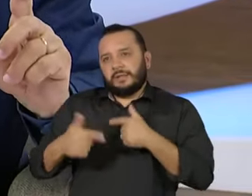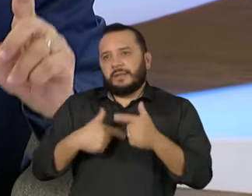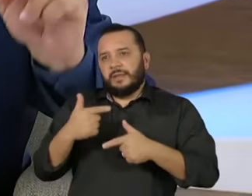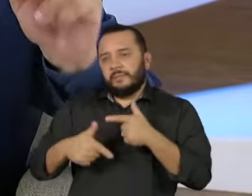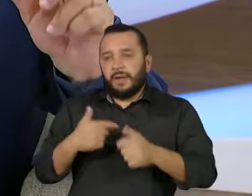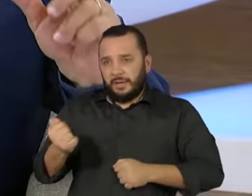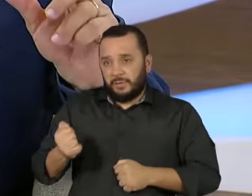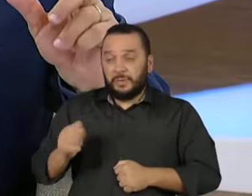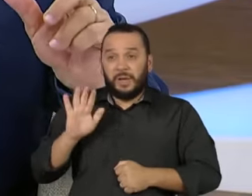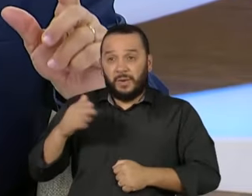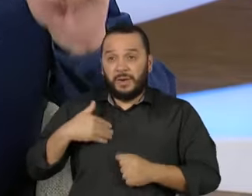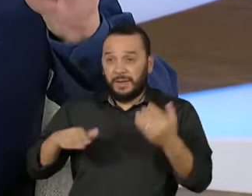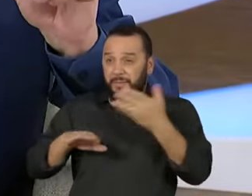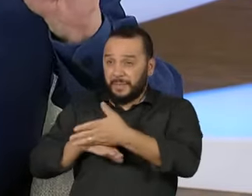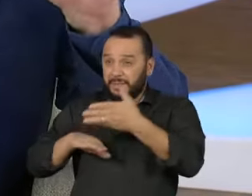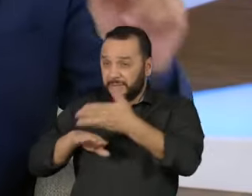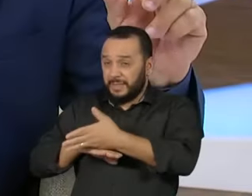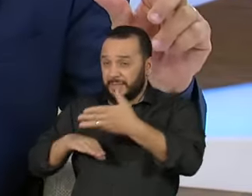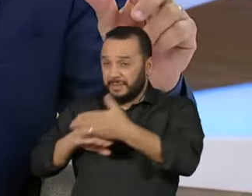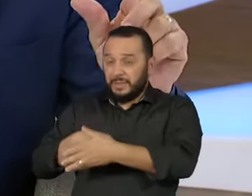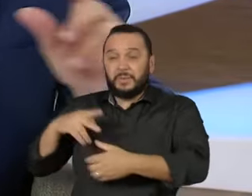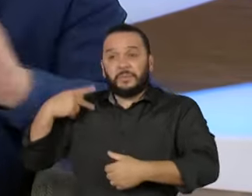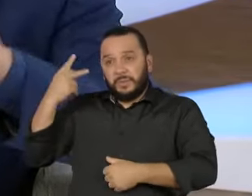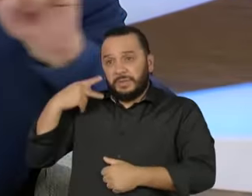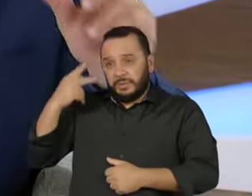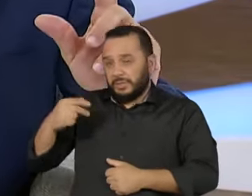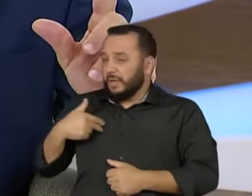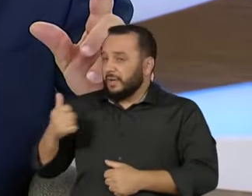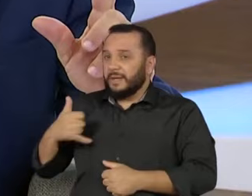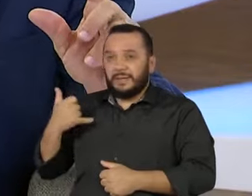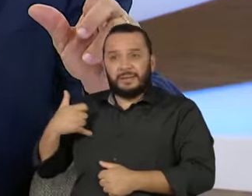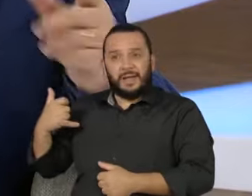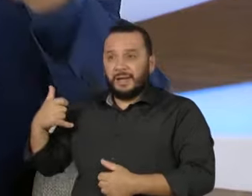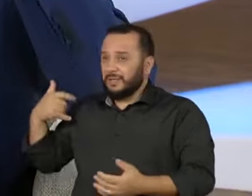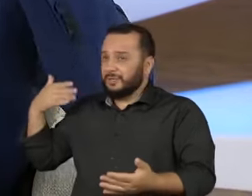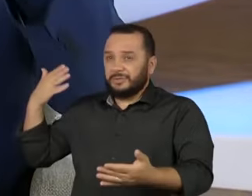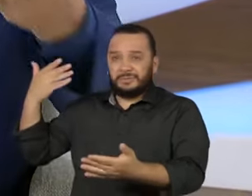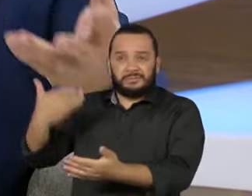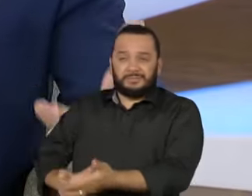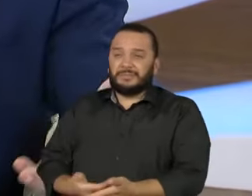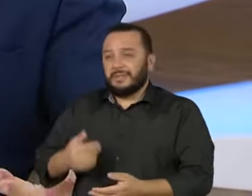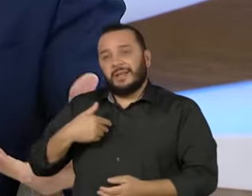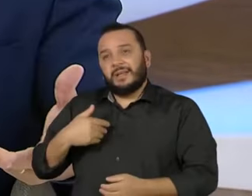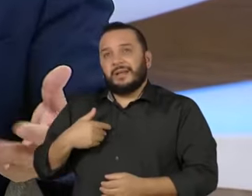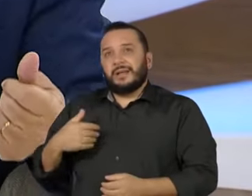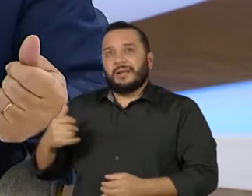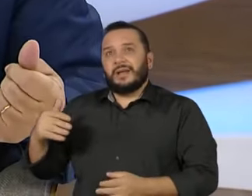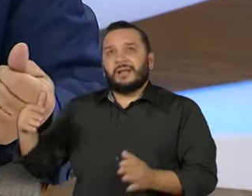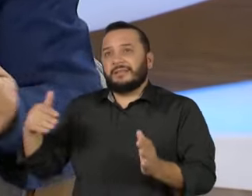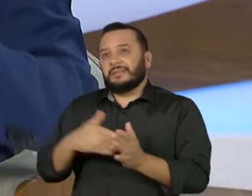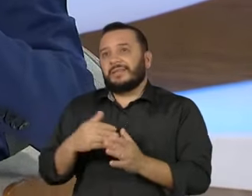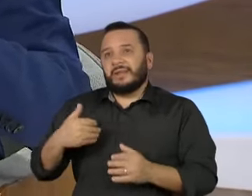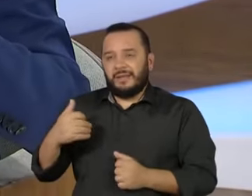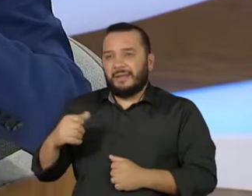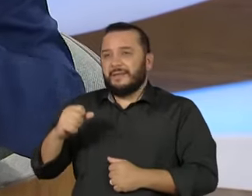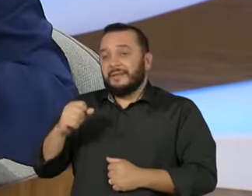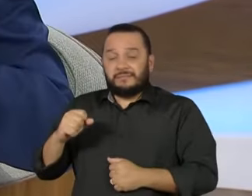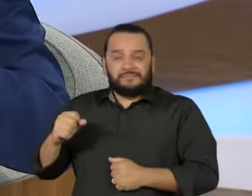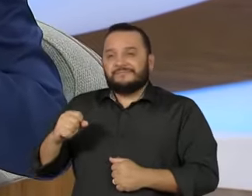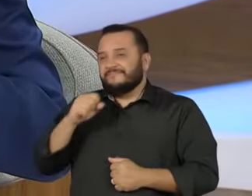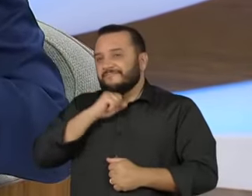Participação política, você vai me ver velhinho, né? Porque hoje eu estou novinho, Agora que eu estou enxergando tudo aqui sem óculos.